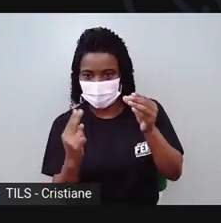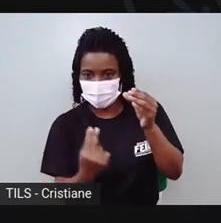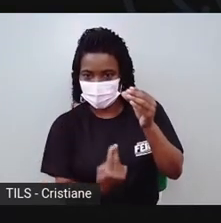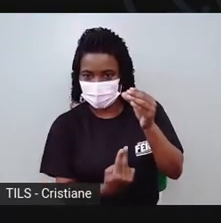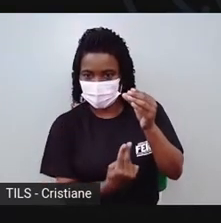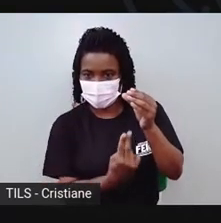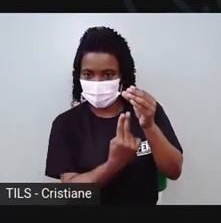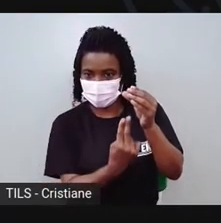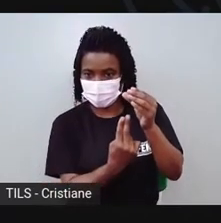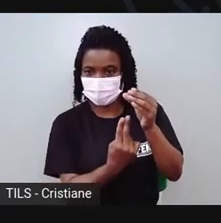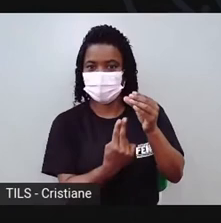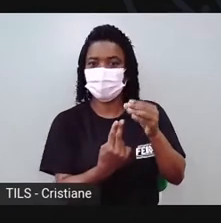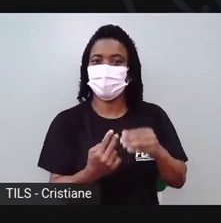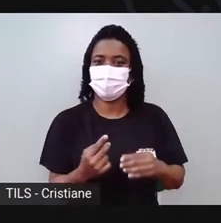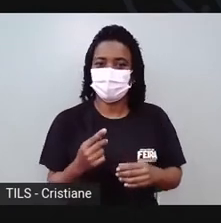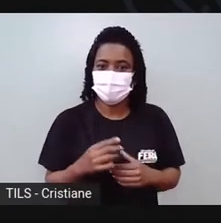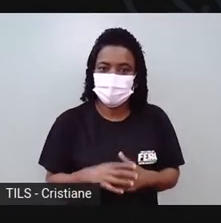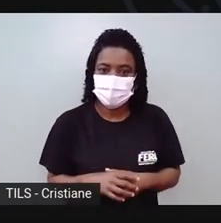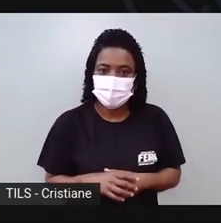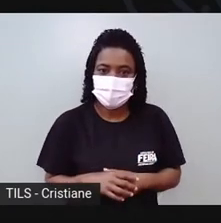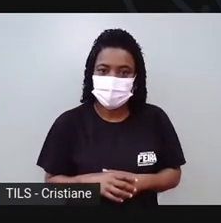pezinhos. Ó,